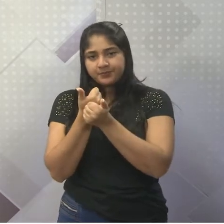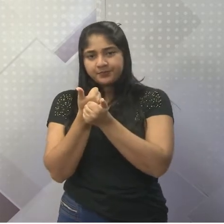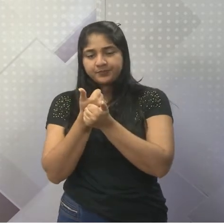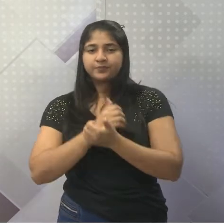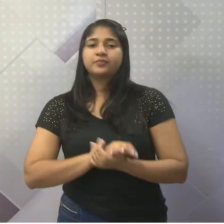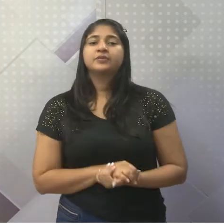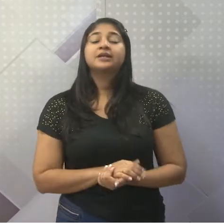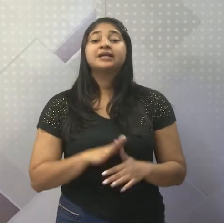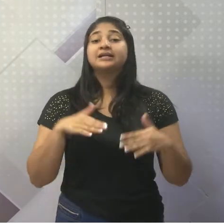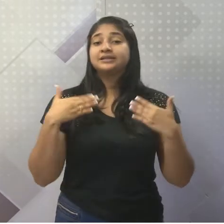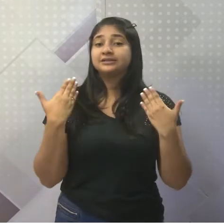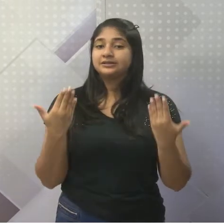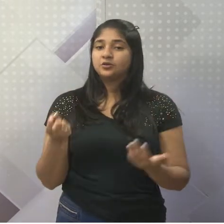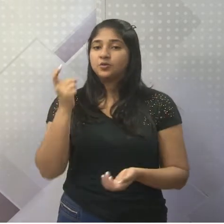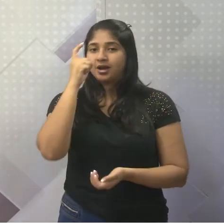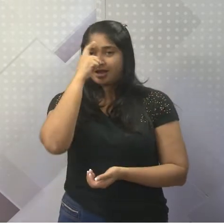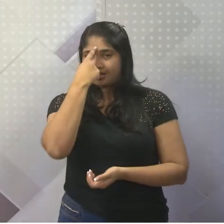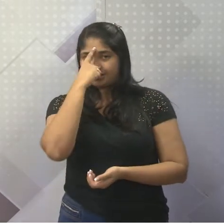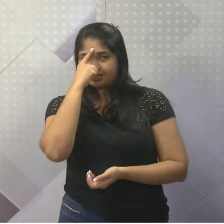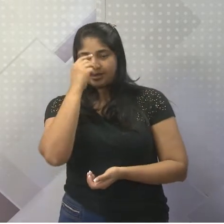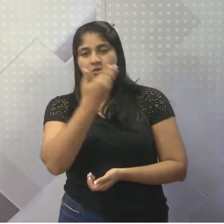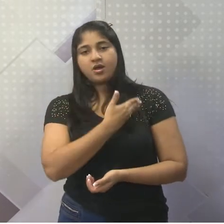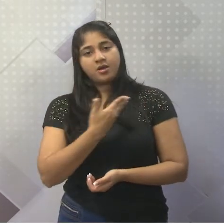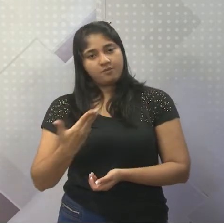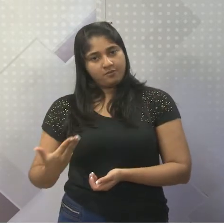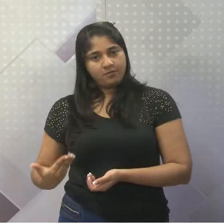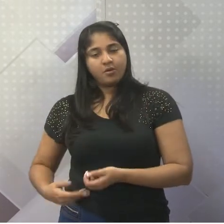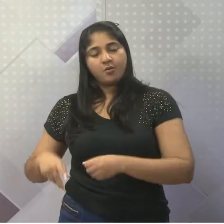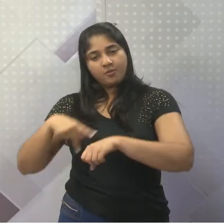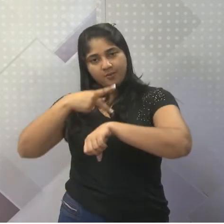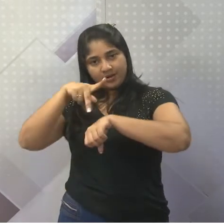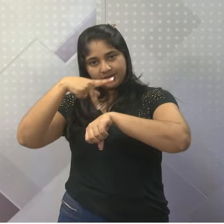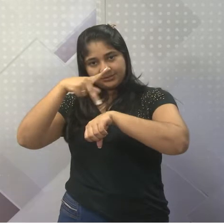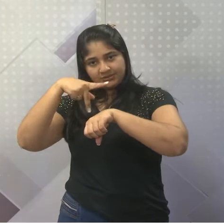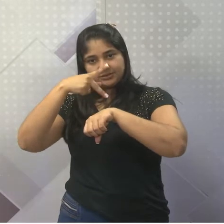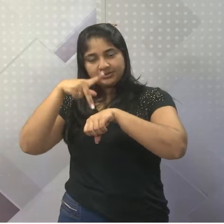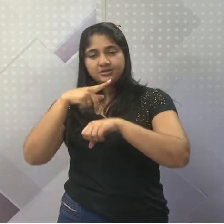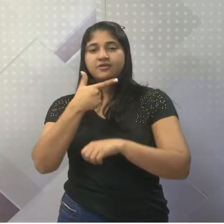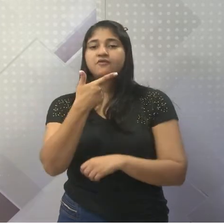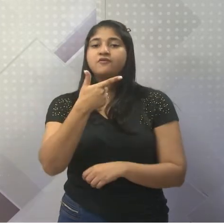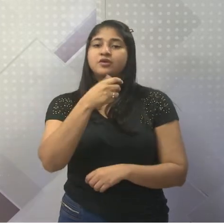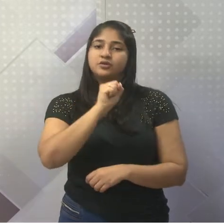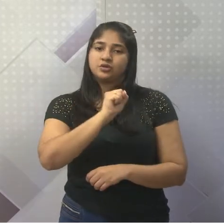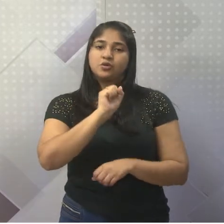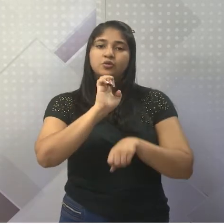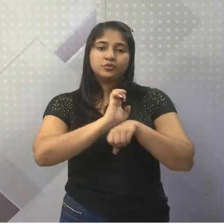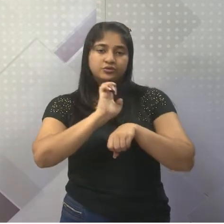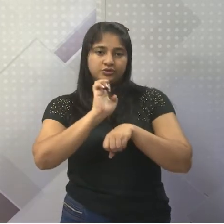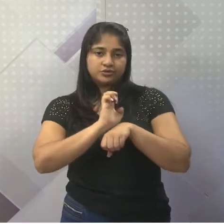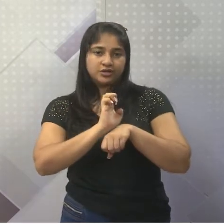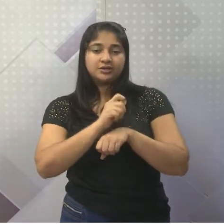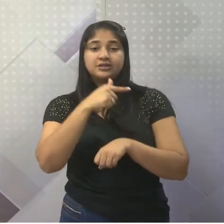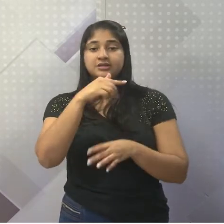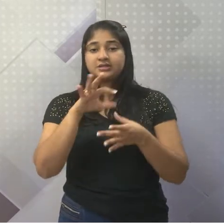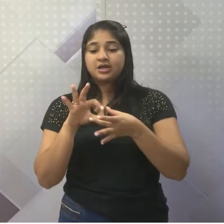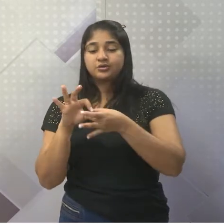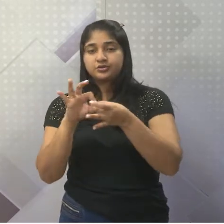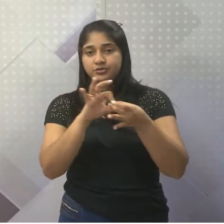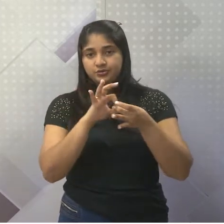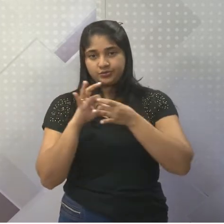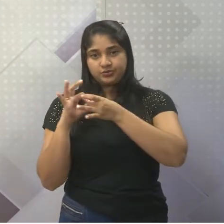Então nós podemos ver que a Índia é uma república federativa e é composta por 28 estados e sete uniões